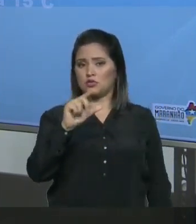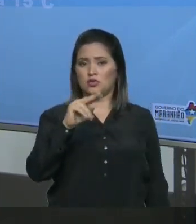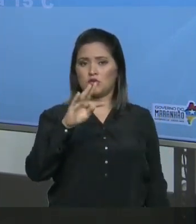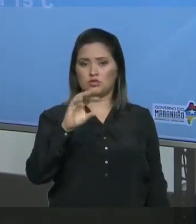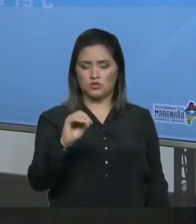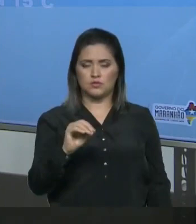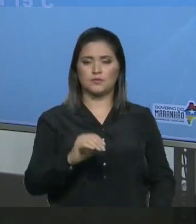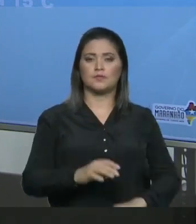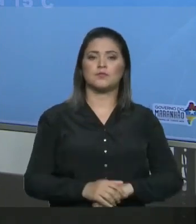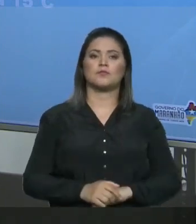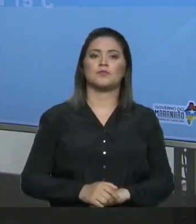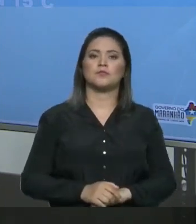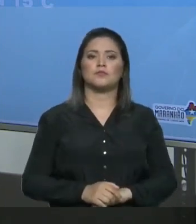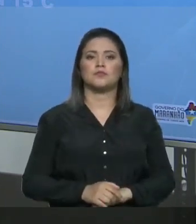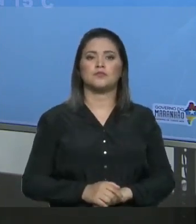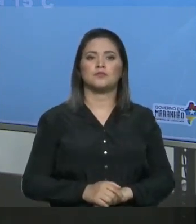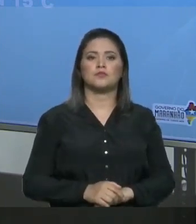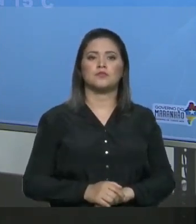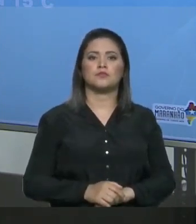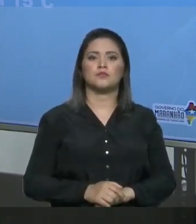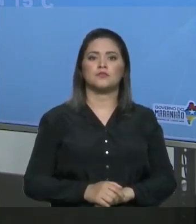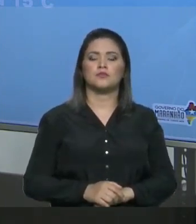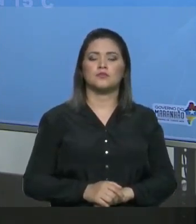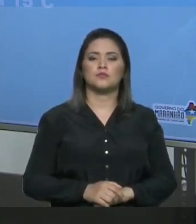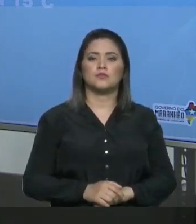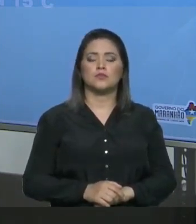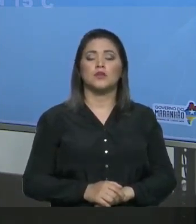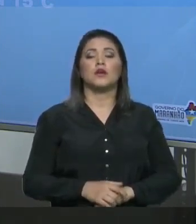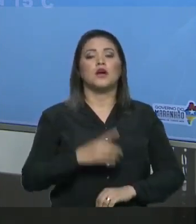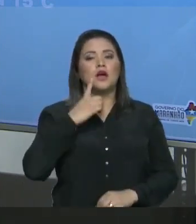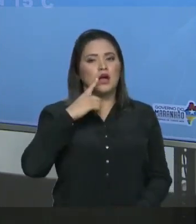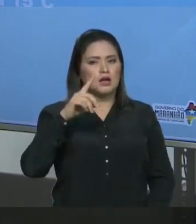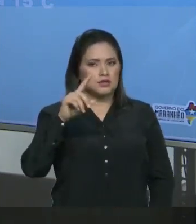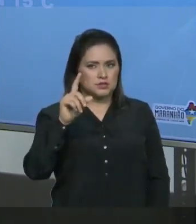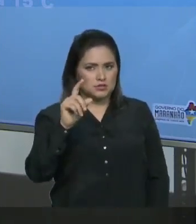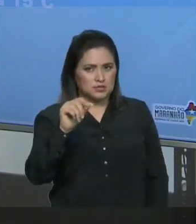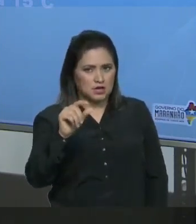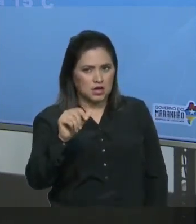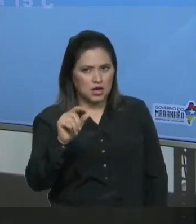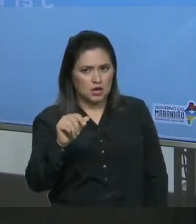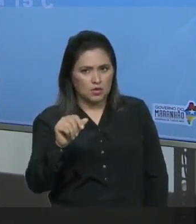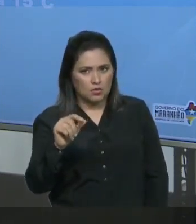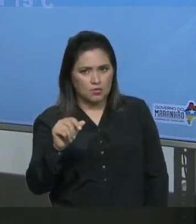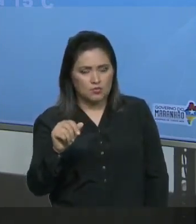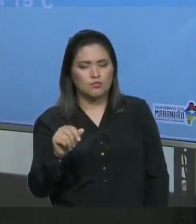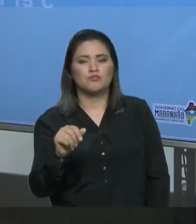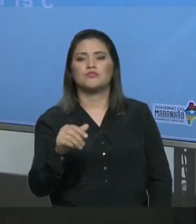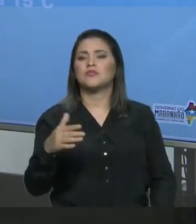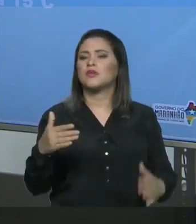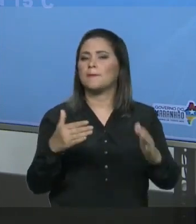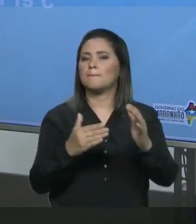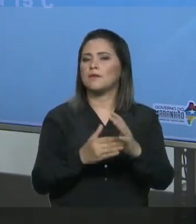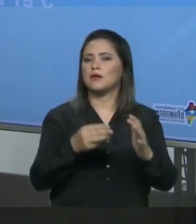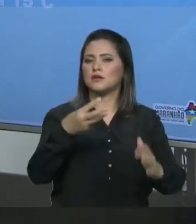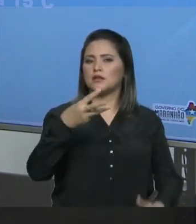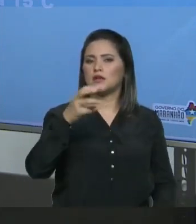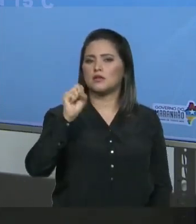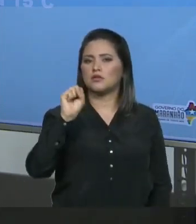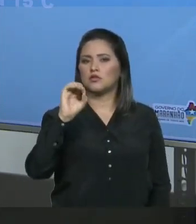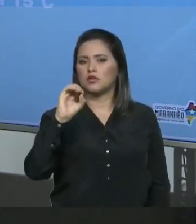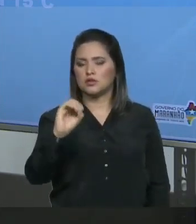Que em relação ao sal de cozinha Em 15 graus Celsius Se eu tiver 1000 gramas de água Eu consigo dissolver no máximo